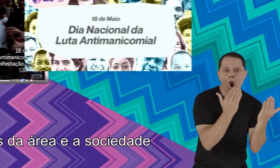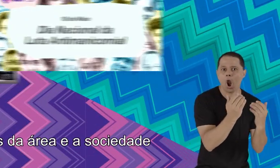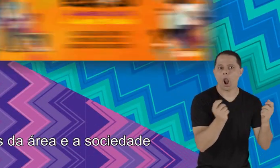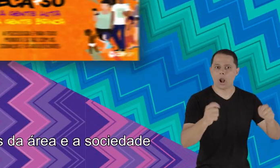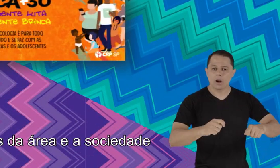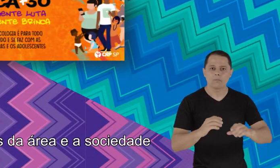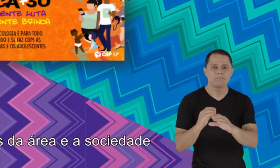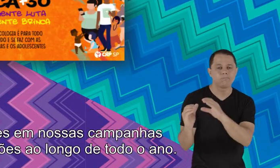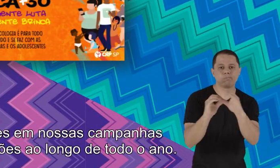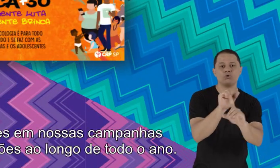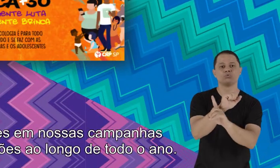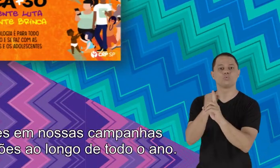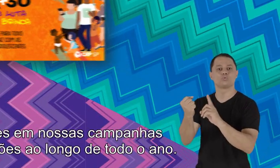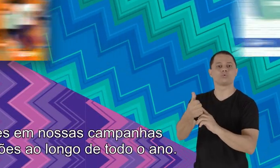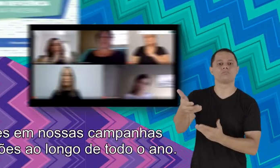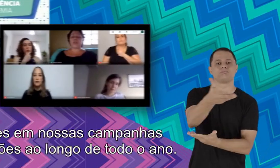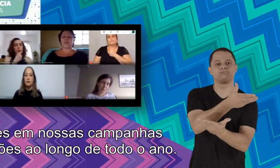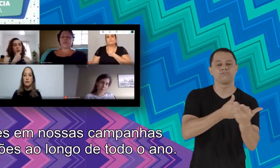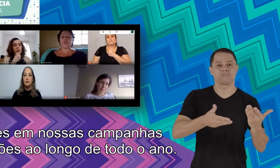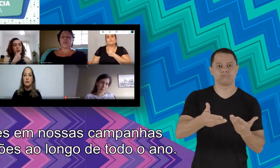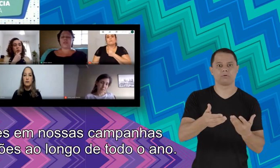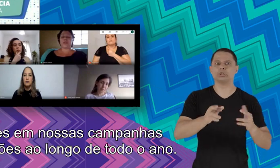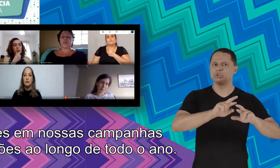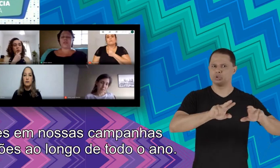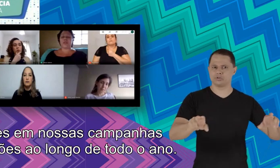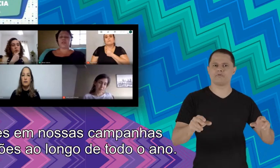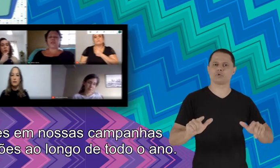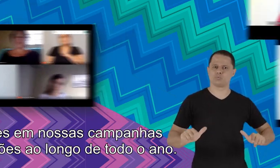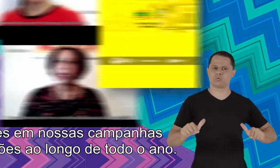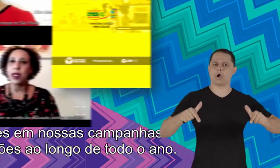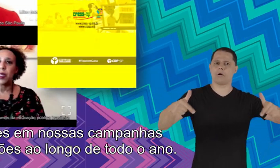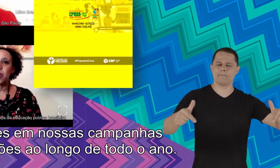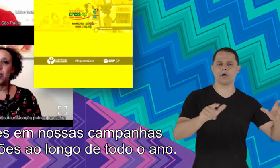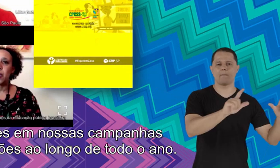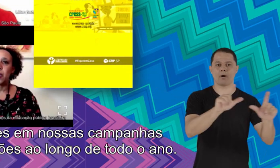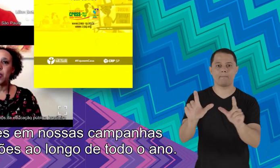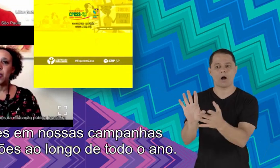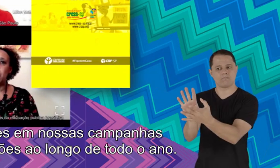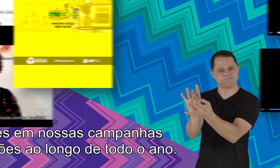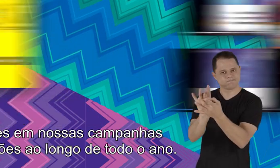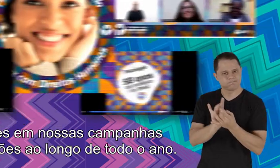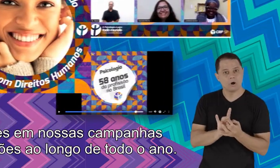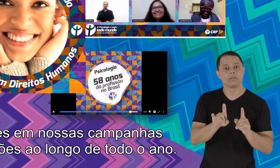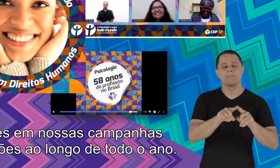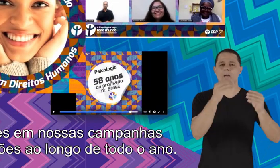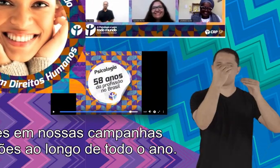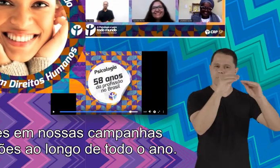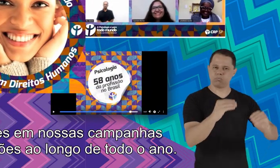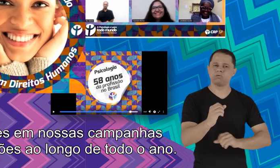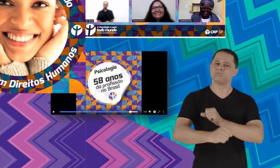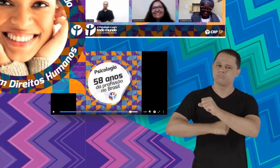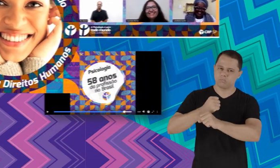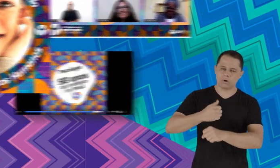a sociedade estiveram presentes em nossas campanhas, parcerias e publicações ao longo de todo o ano.